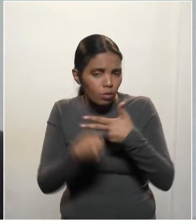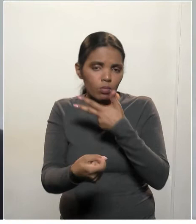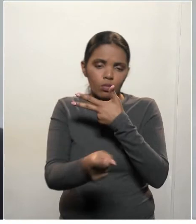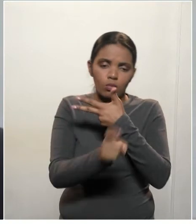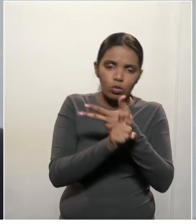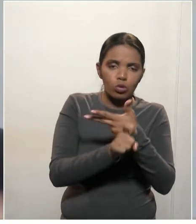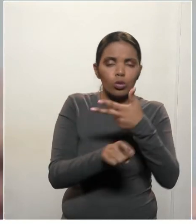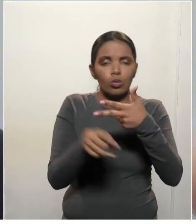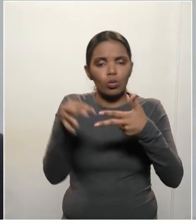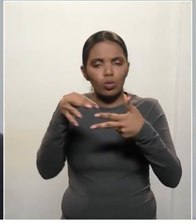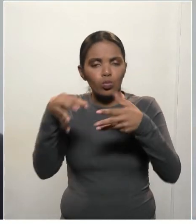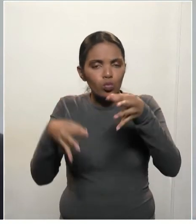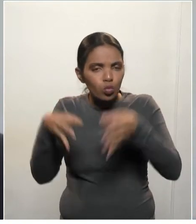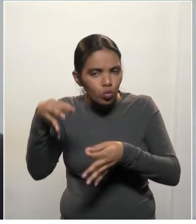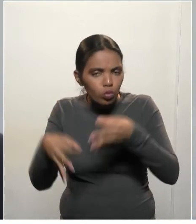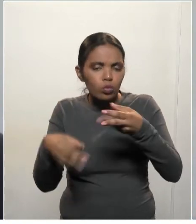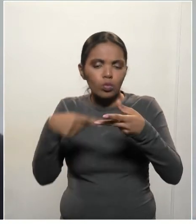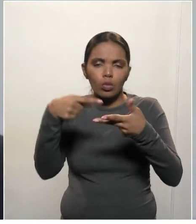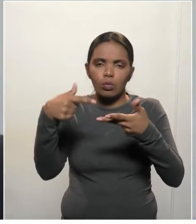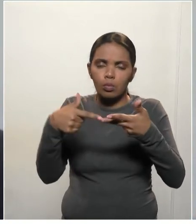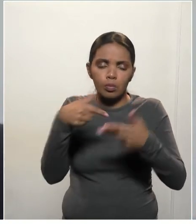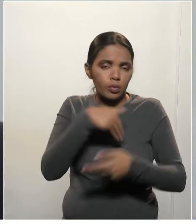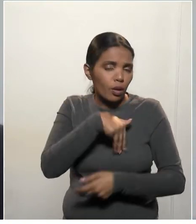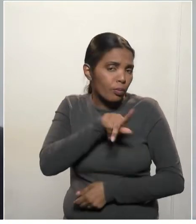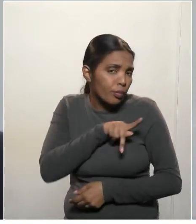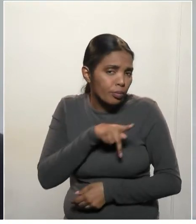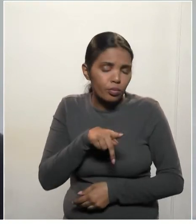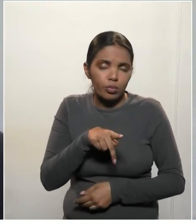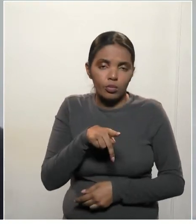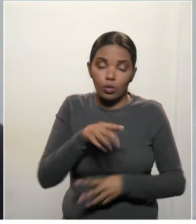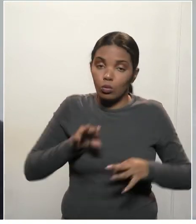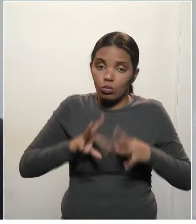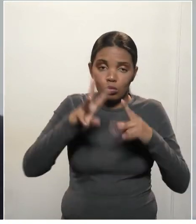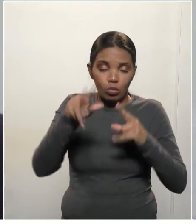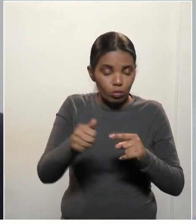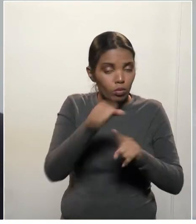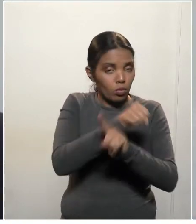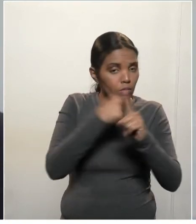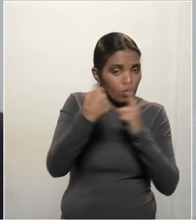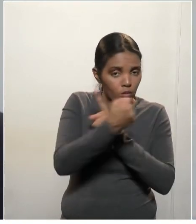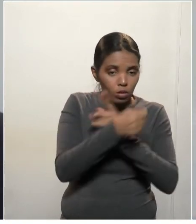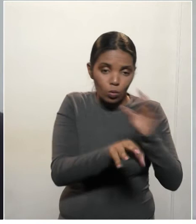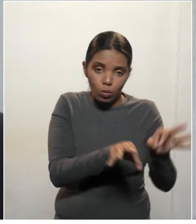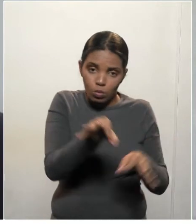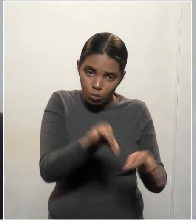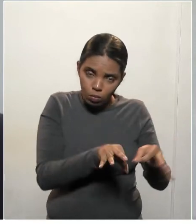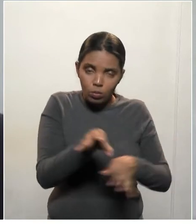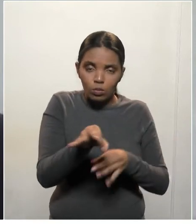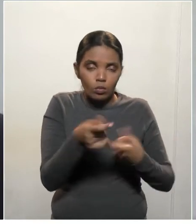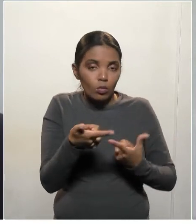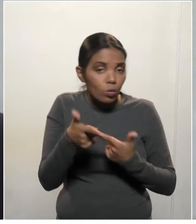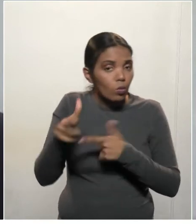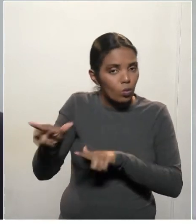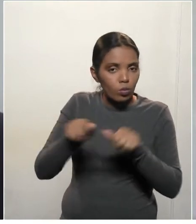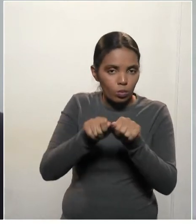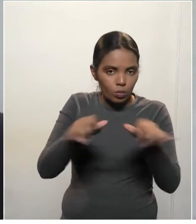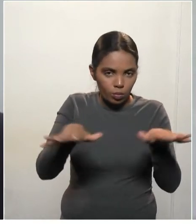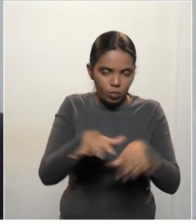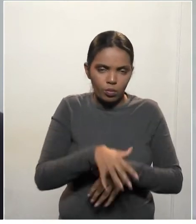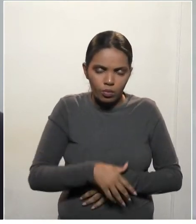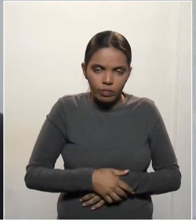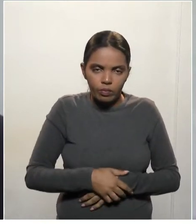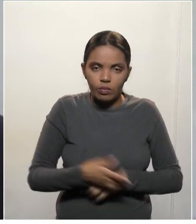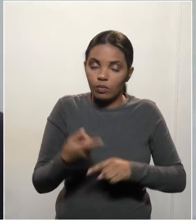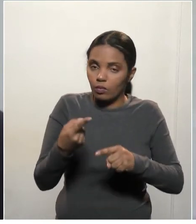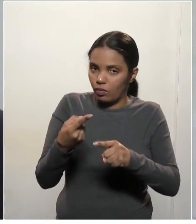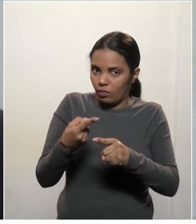o Poder Judiciário, o Ministério Público, enfim, a sociedade civil organizada, no combate a esta pandemia. Porque